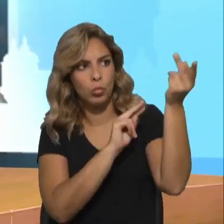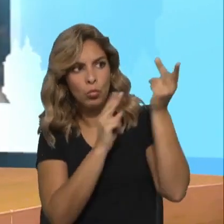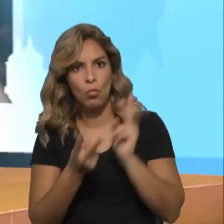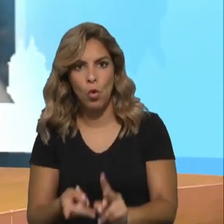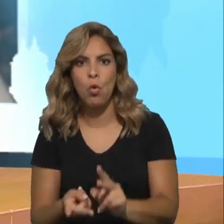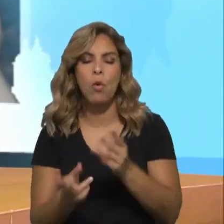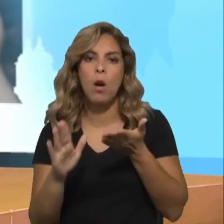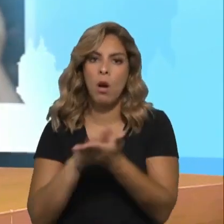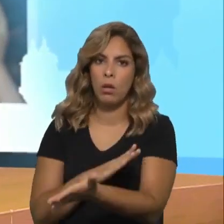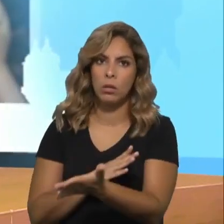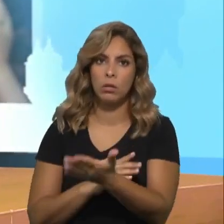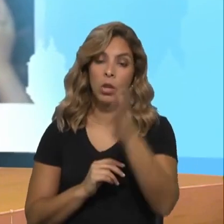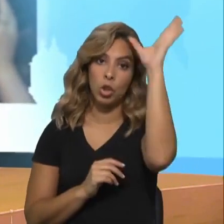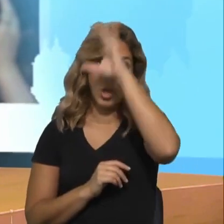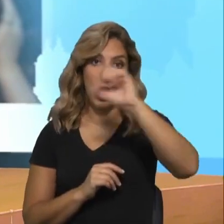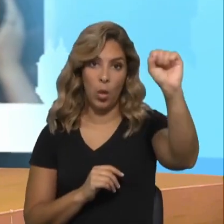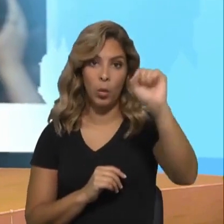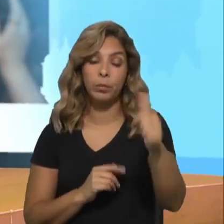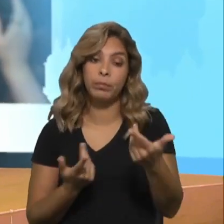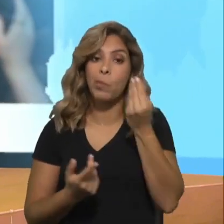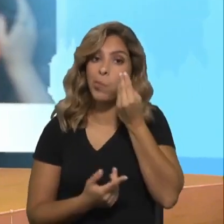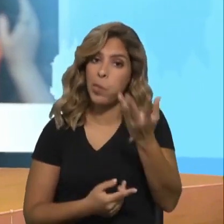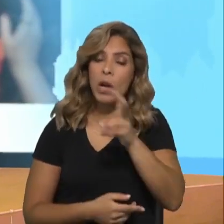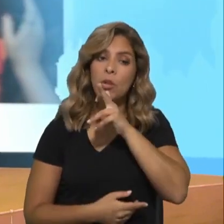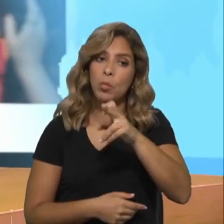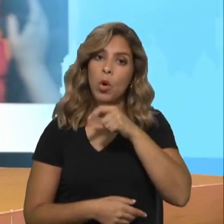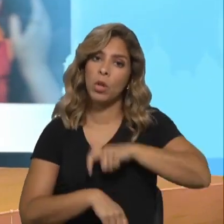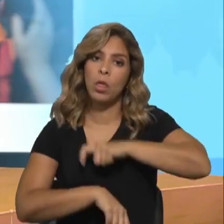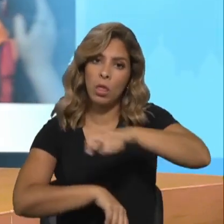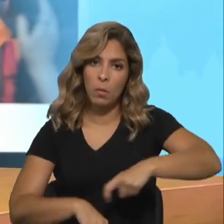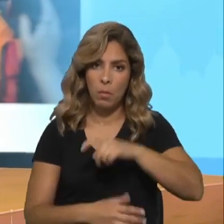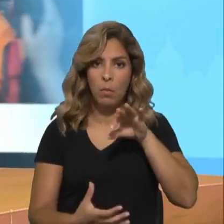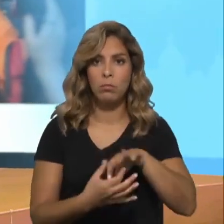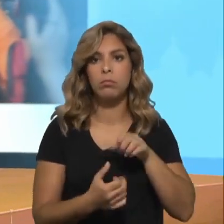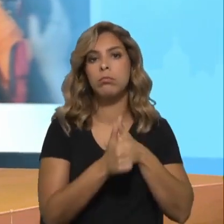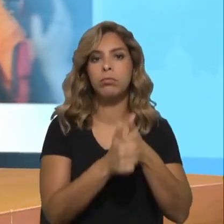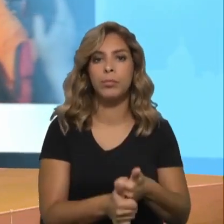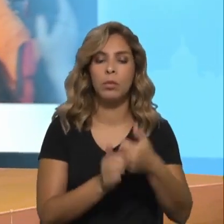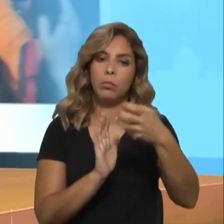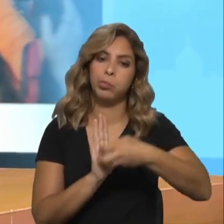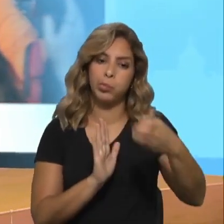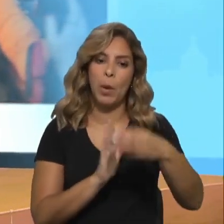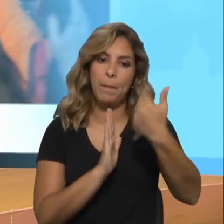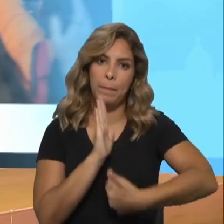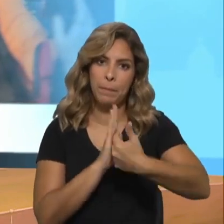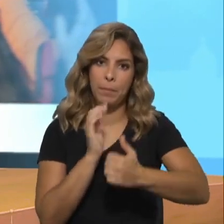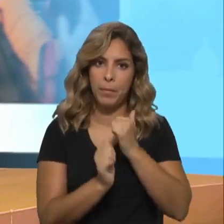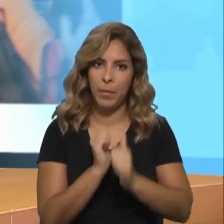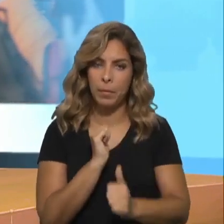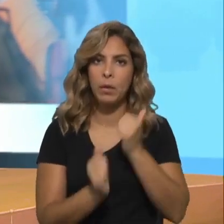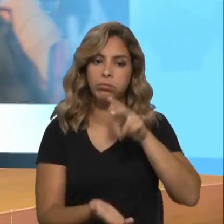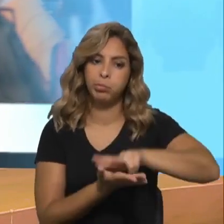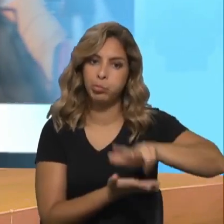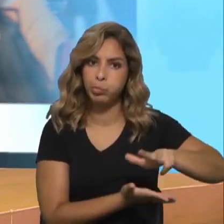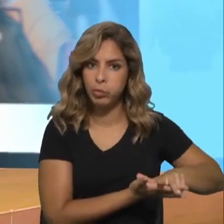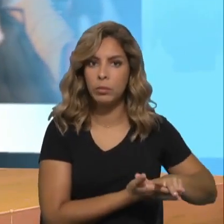capacidade que o Estado tem de responder aos desafios burocráticos, isto é, à regularização das pessoas